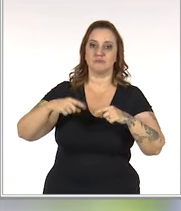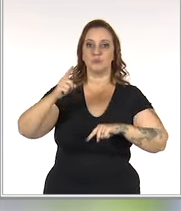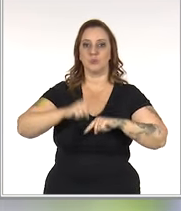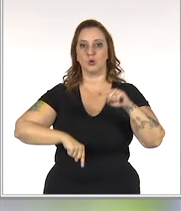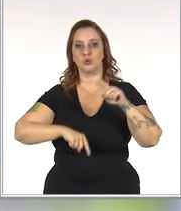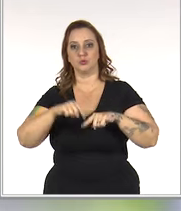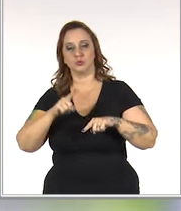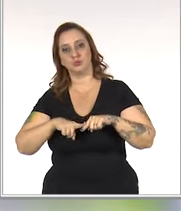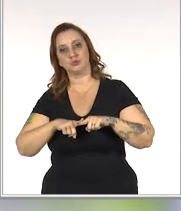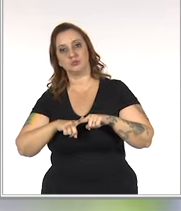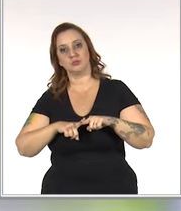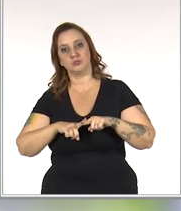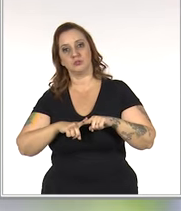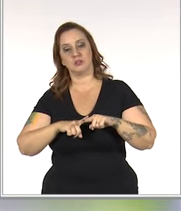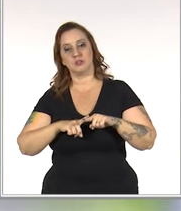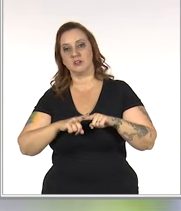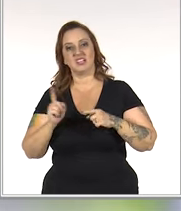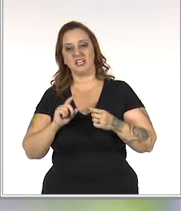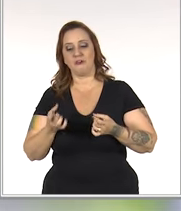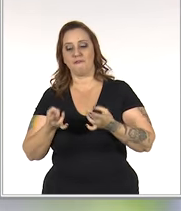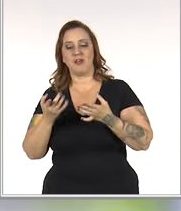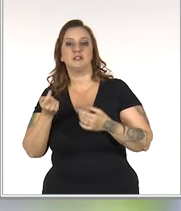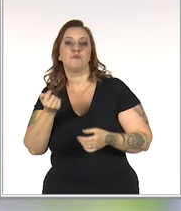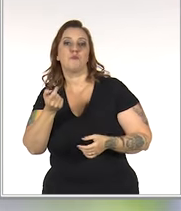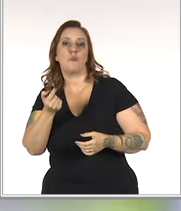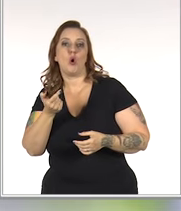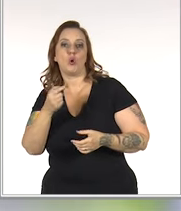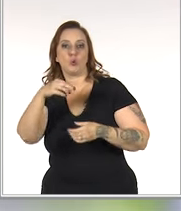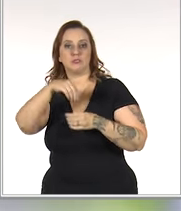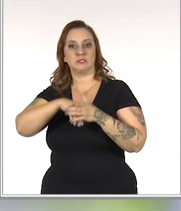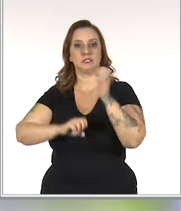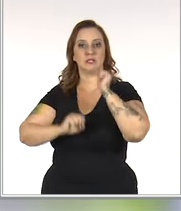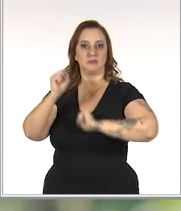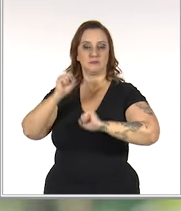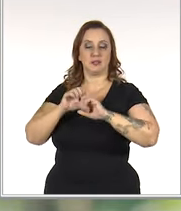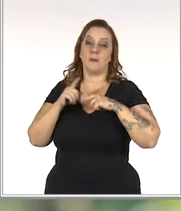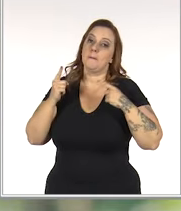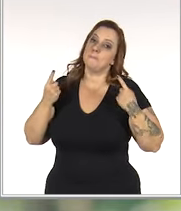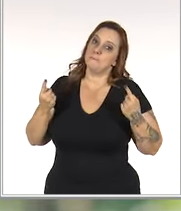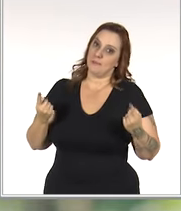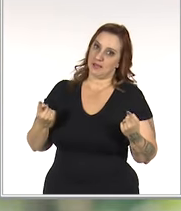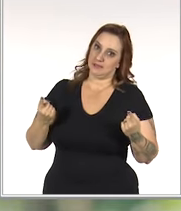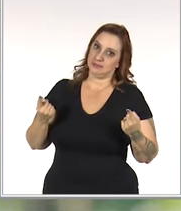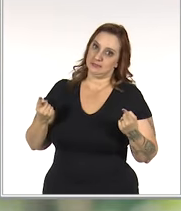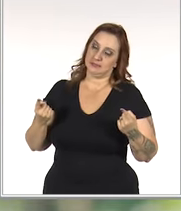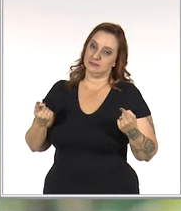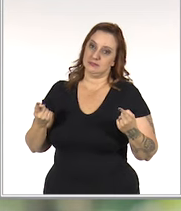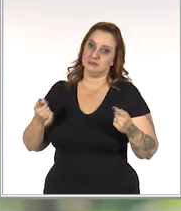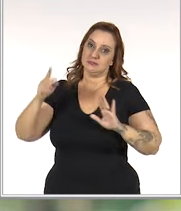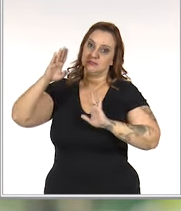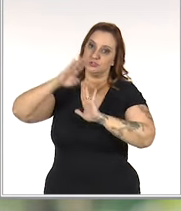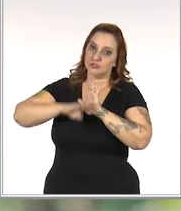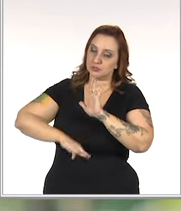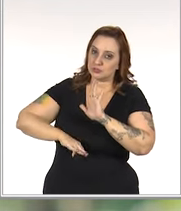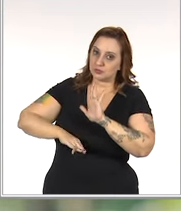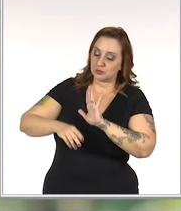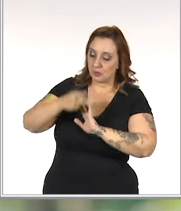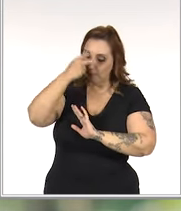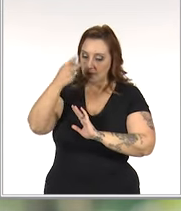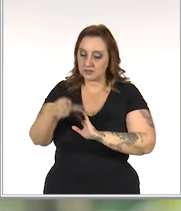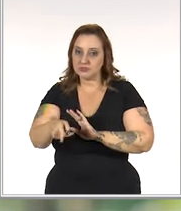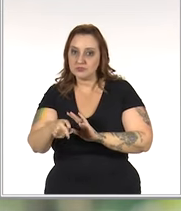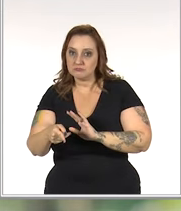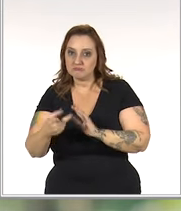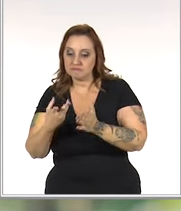determinados produtos que possuem giro baixo dentro da empresa. Porém, dar desconto para o